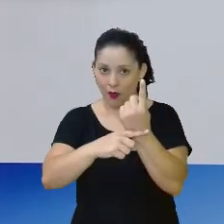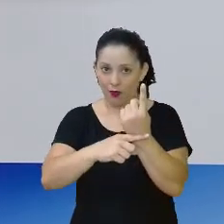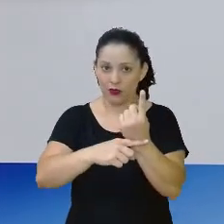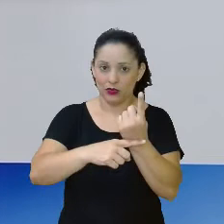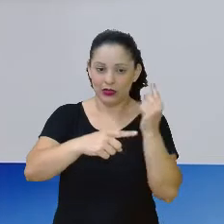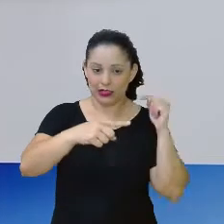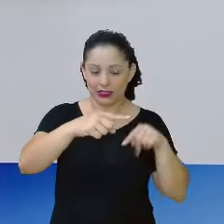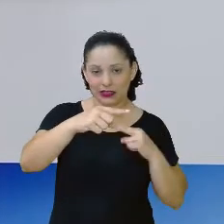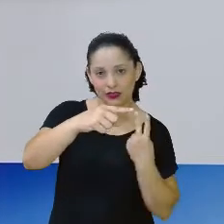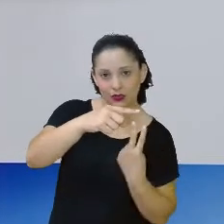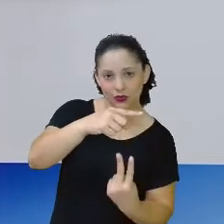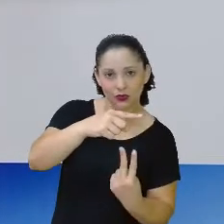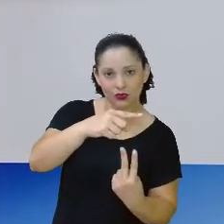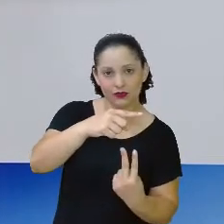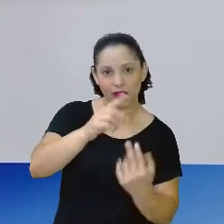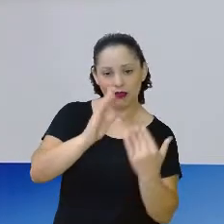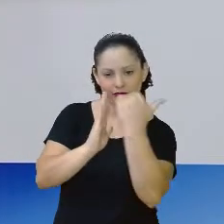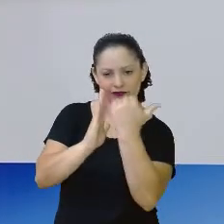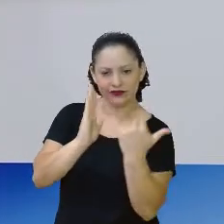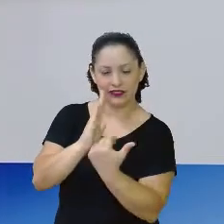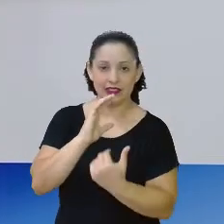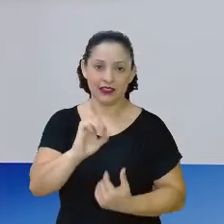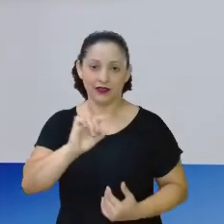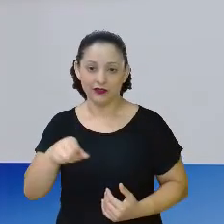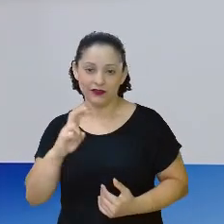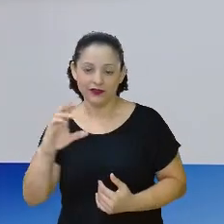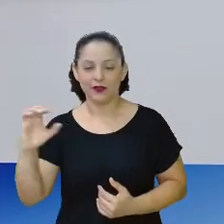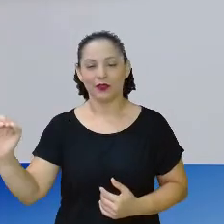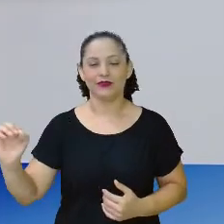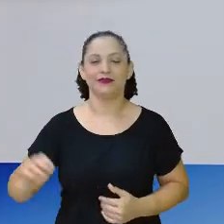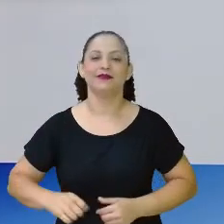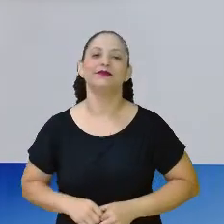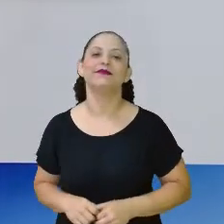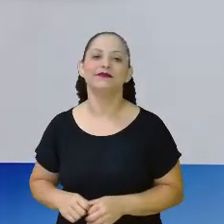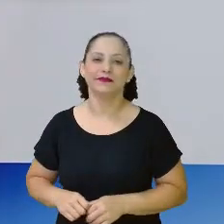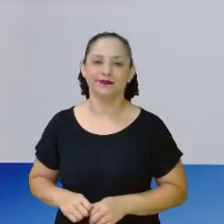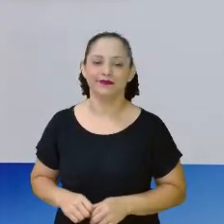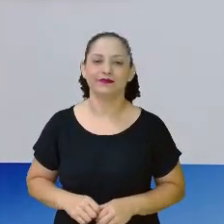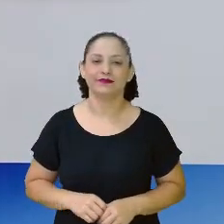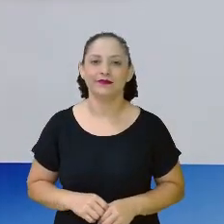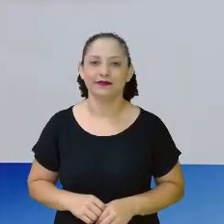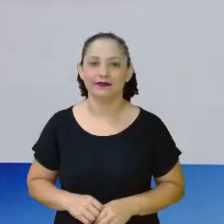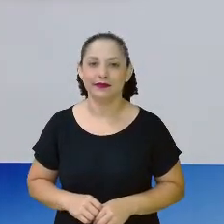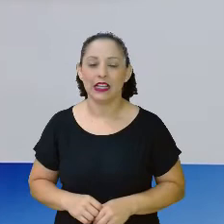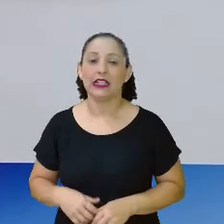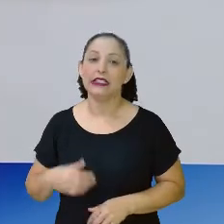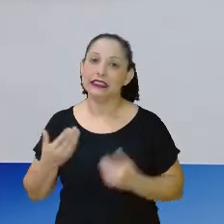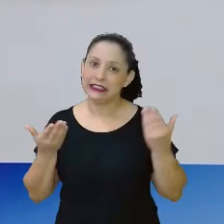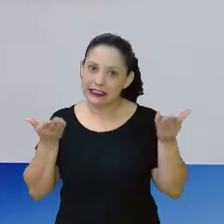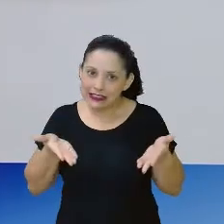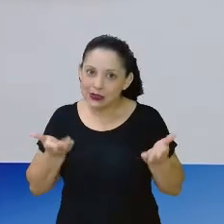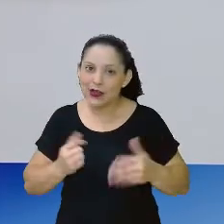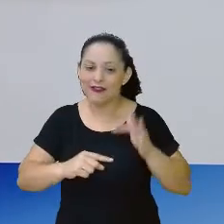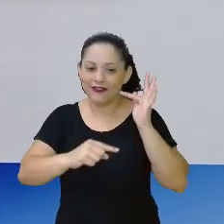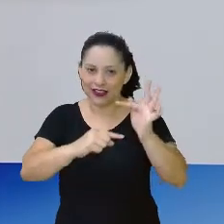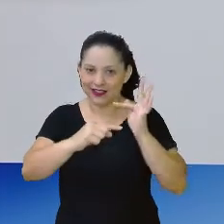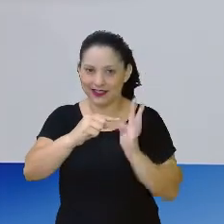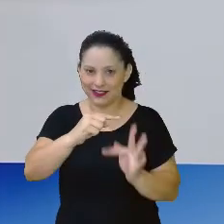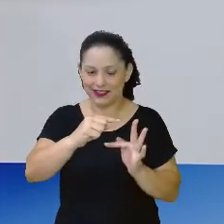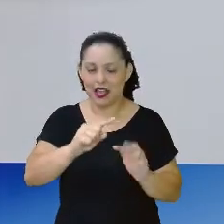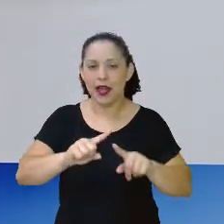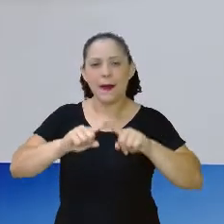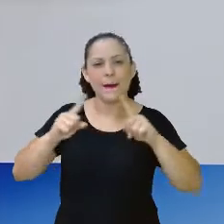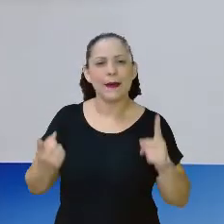metade de um real. Estão compreendendo? Pois é, isso aqui é fração. Mas aí eu